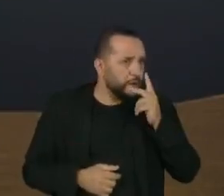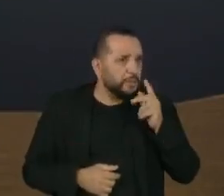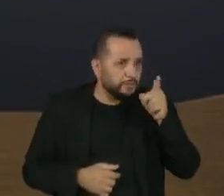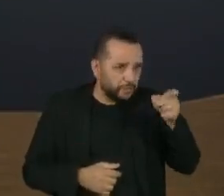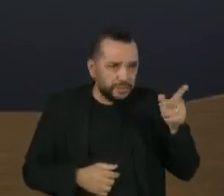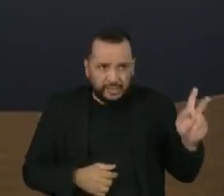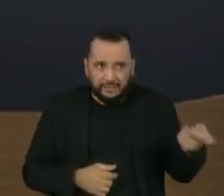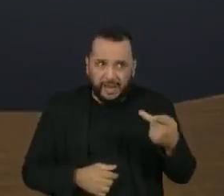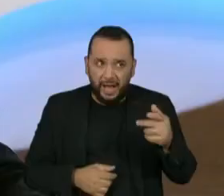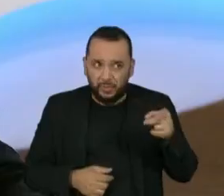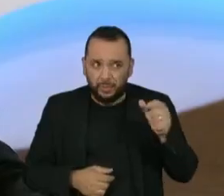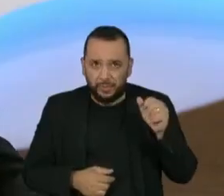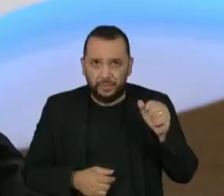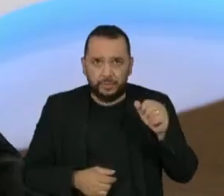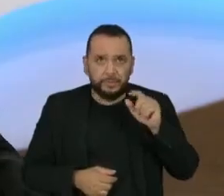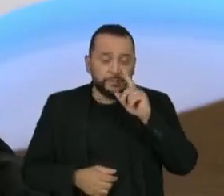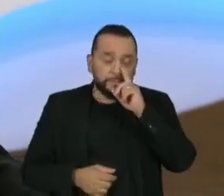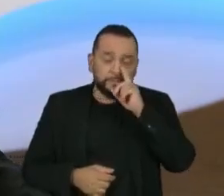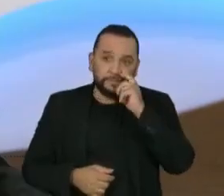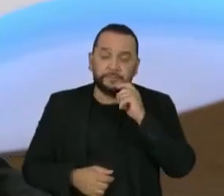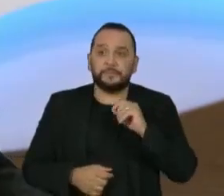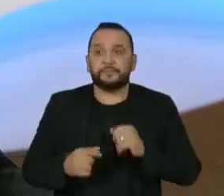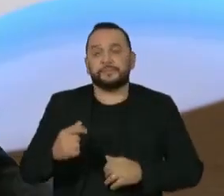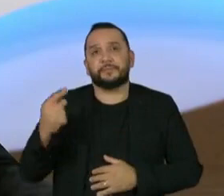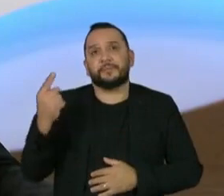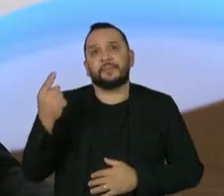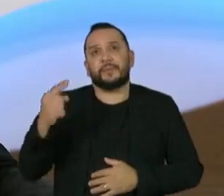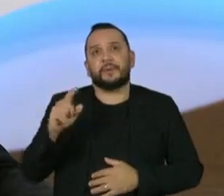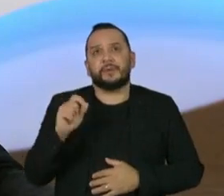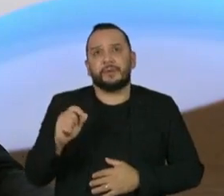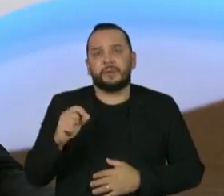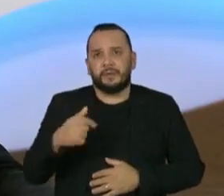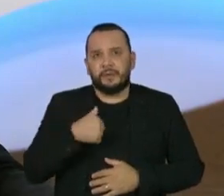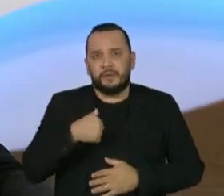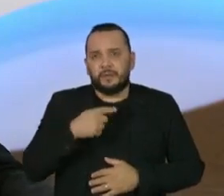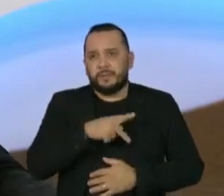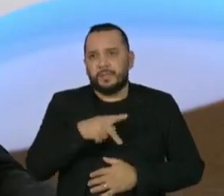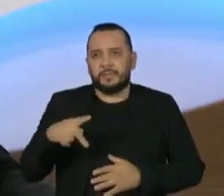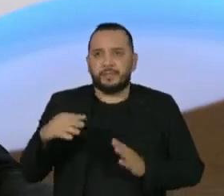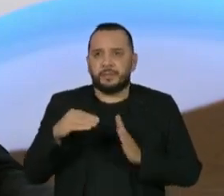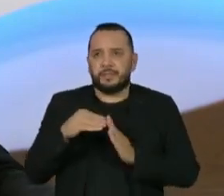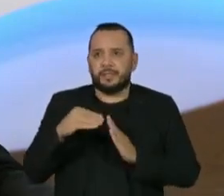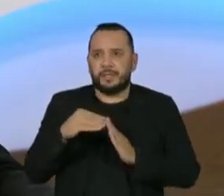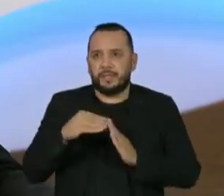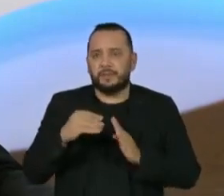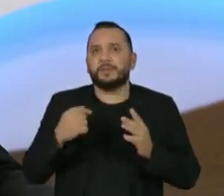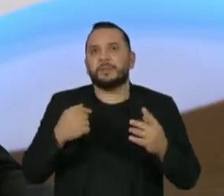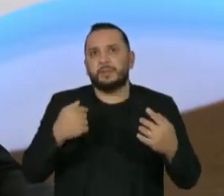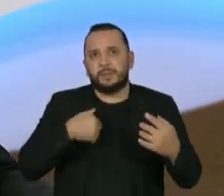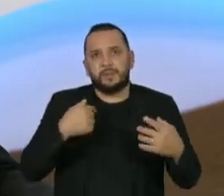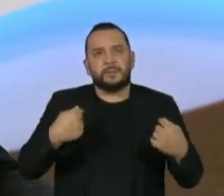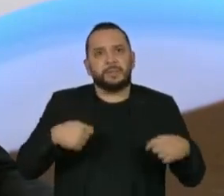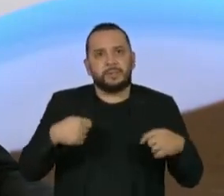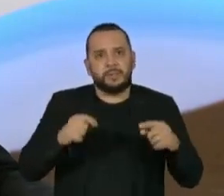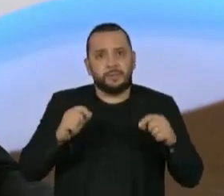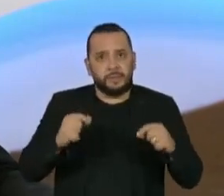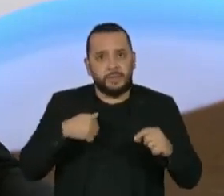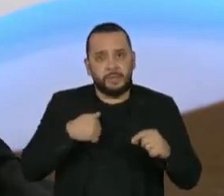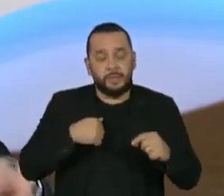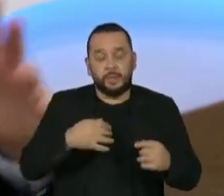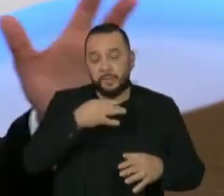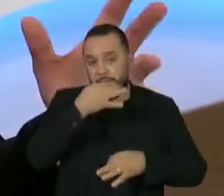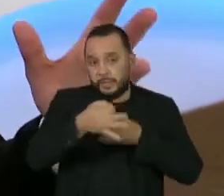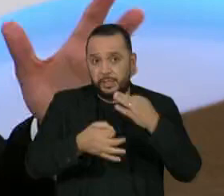errado nesse momento? André Aza, primeiramente que, na função de presidente do Senado, é preciso tomar as posições, as